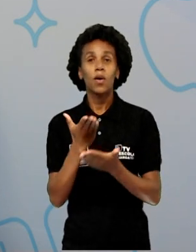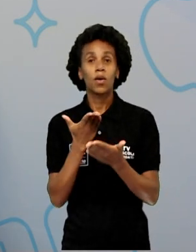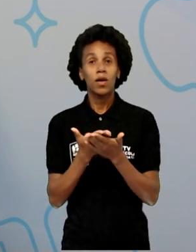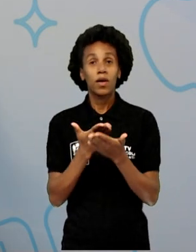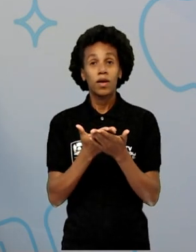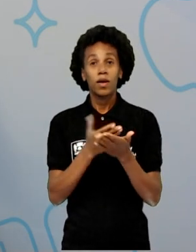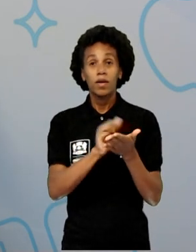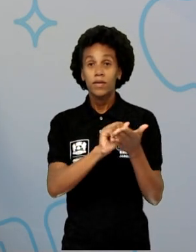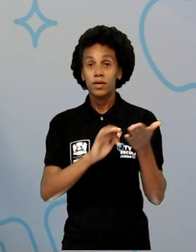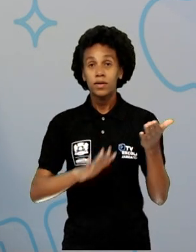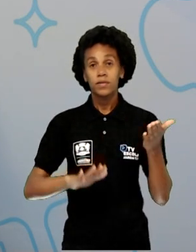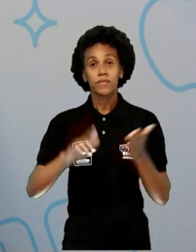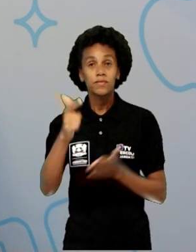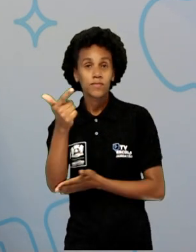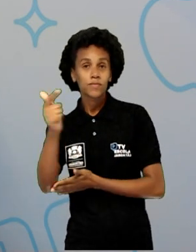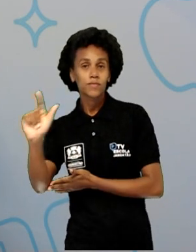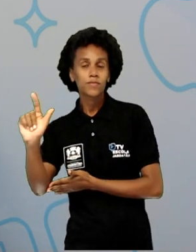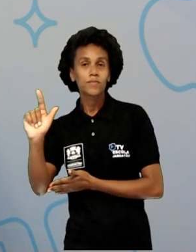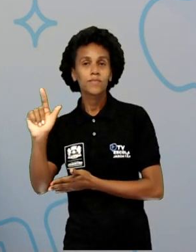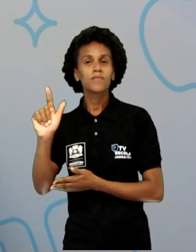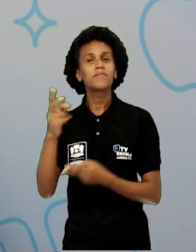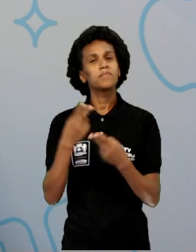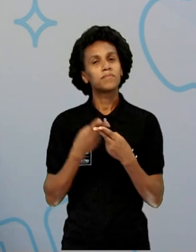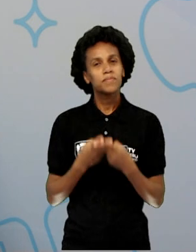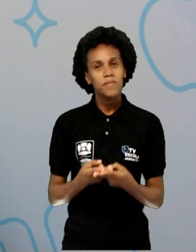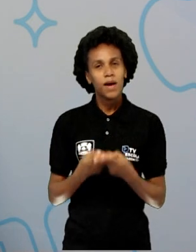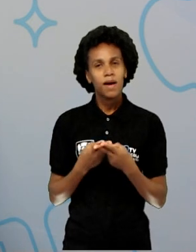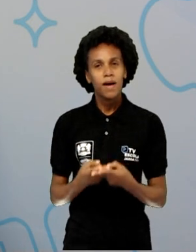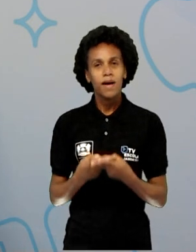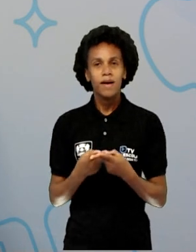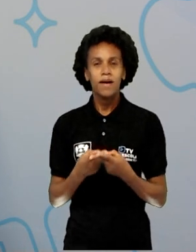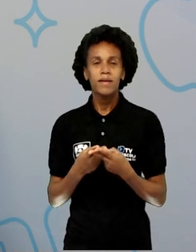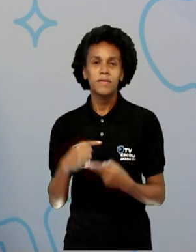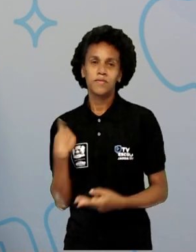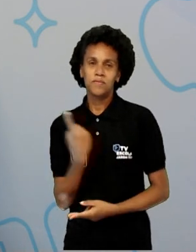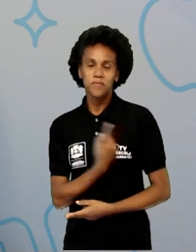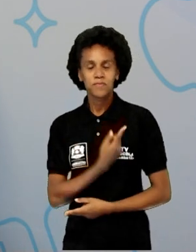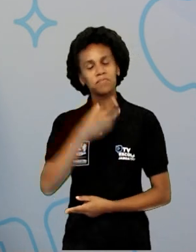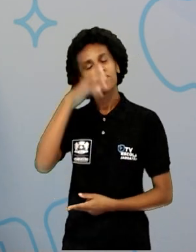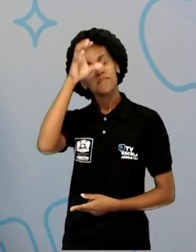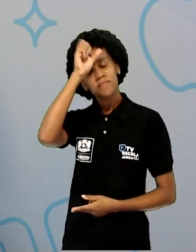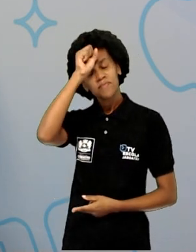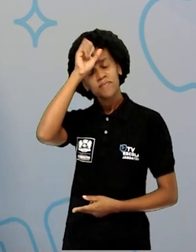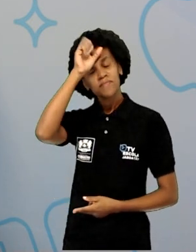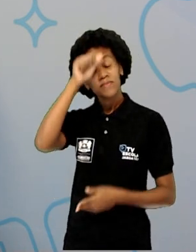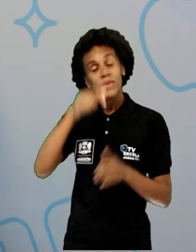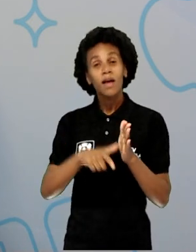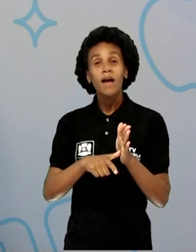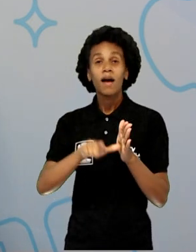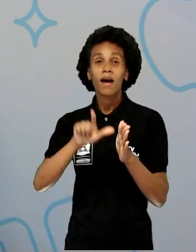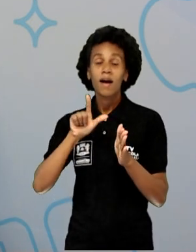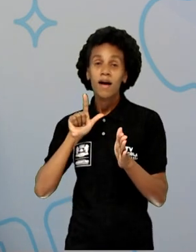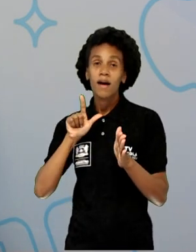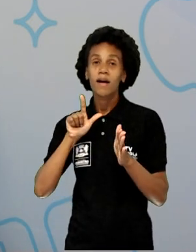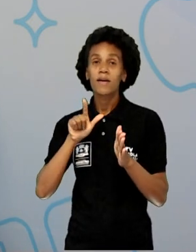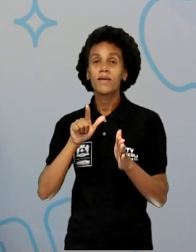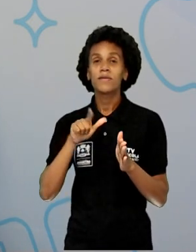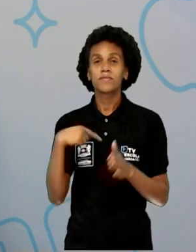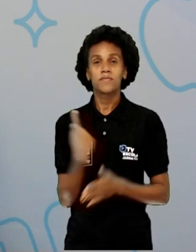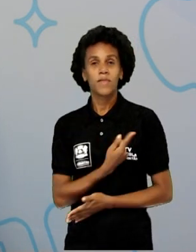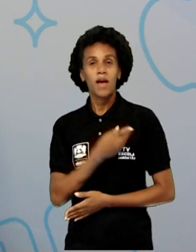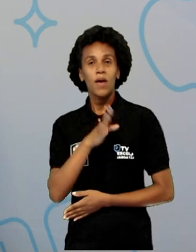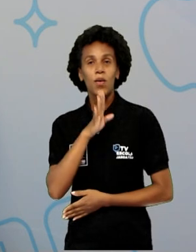certo? Só um pouquinho de paciência que nós vamos aprender. Antes disso, nós vamos conhecer o poema